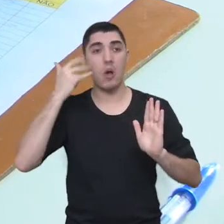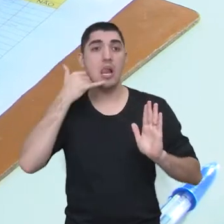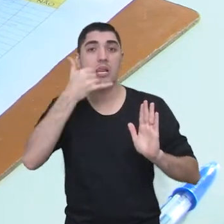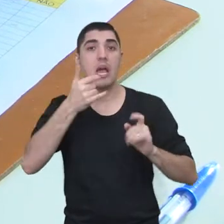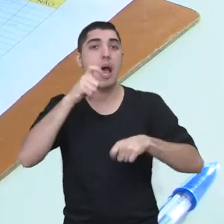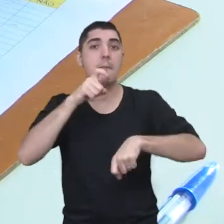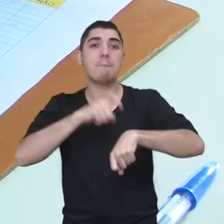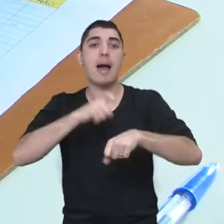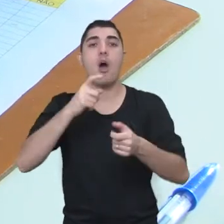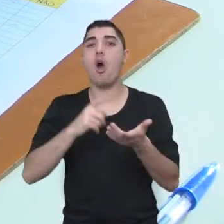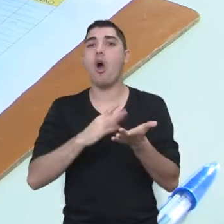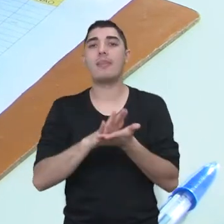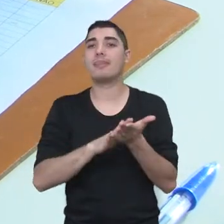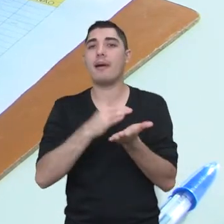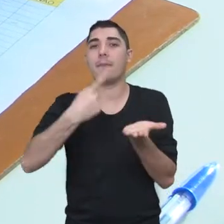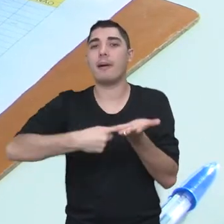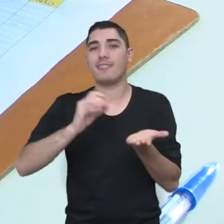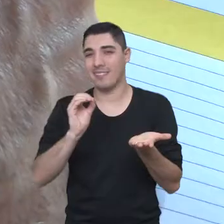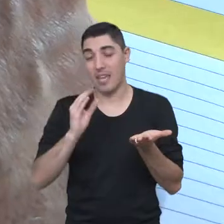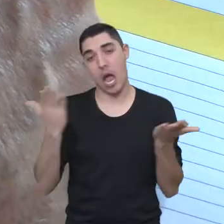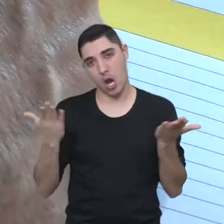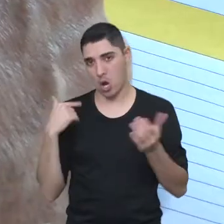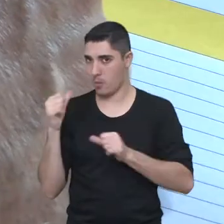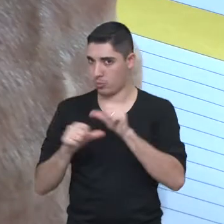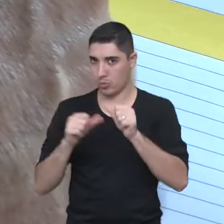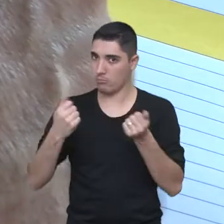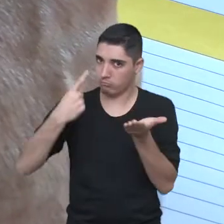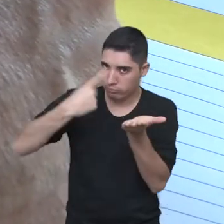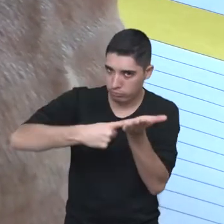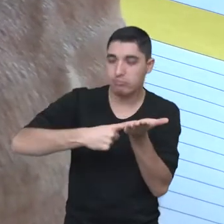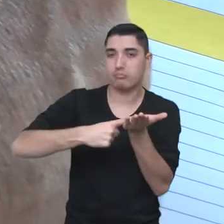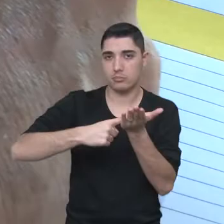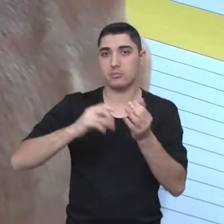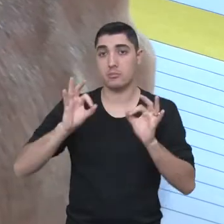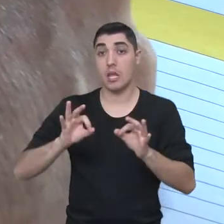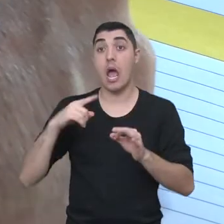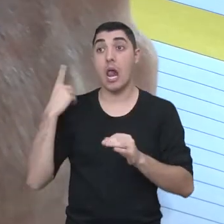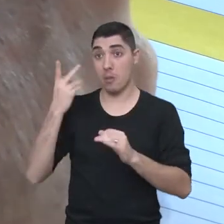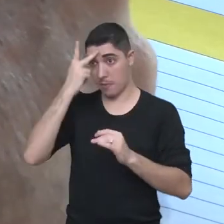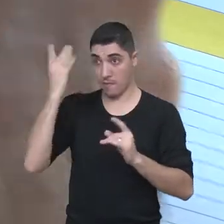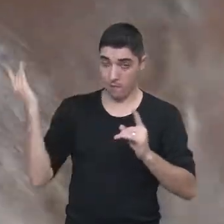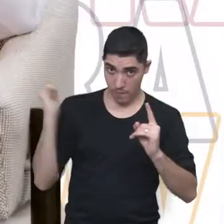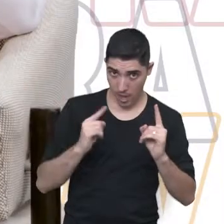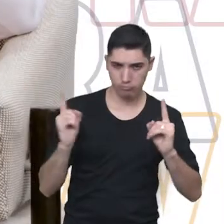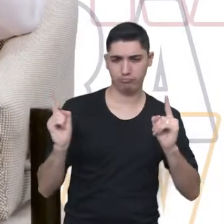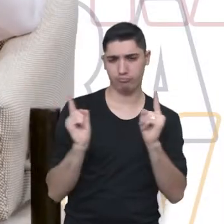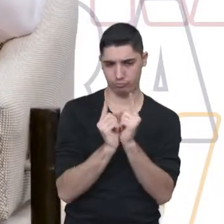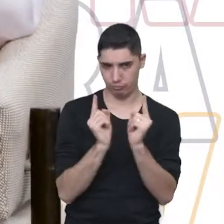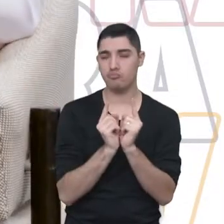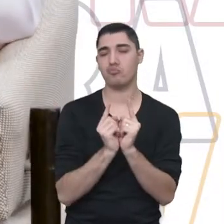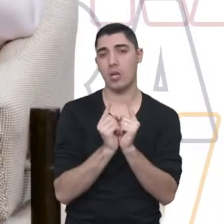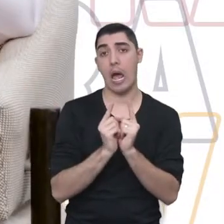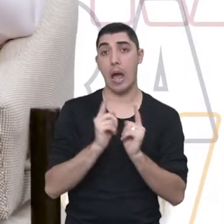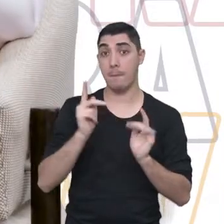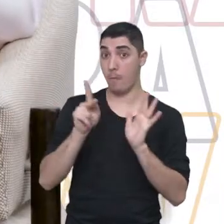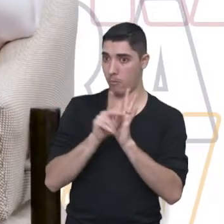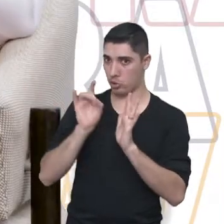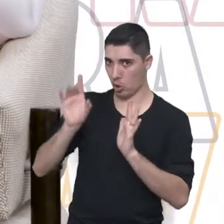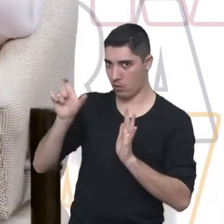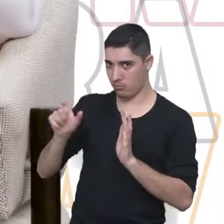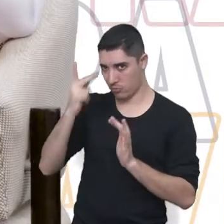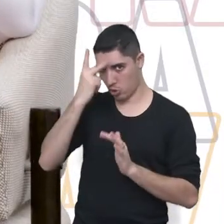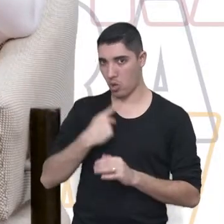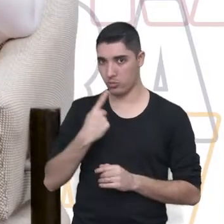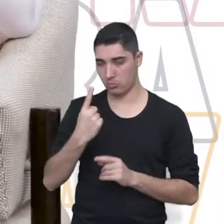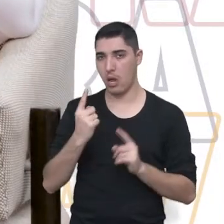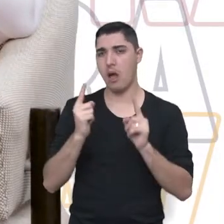marca horário, mas hoje a gente tem um agendamento. E aí, então essas pessoas vêm e nós atendemos individualmente, no início,